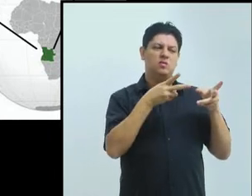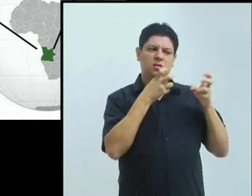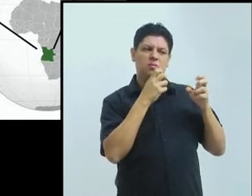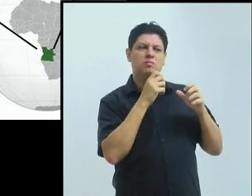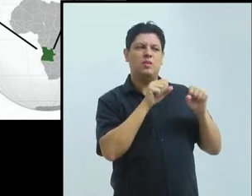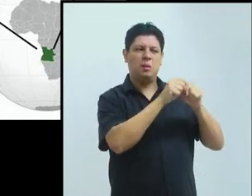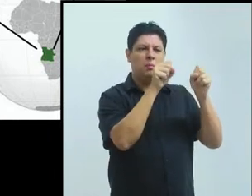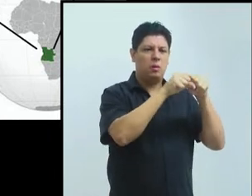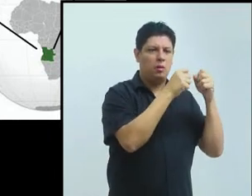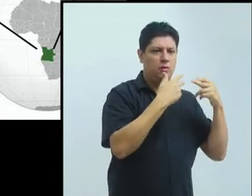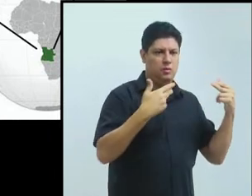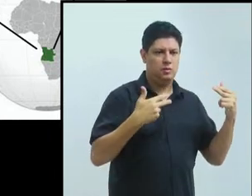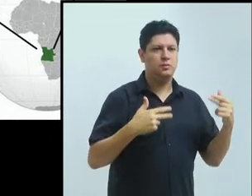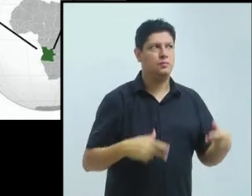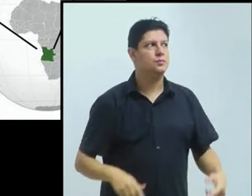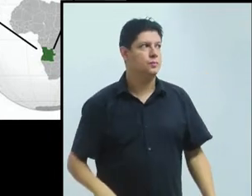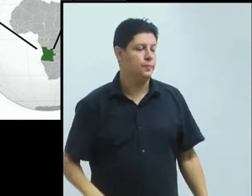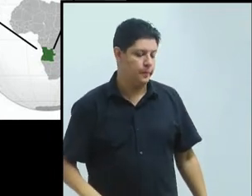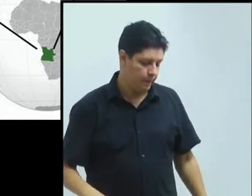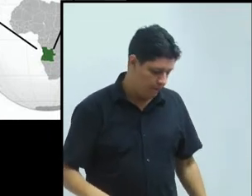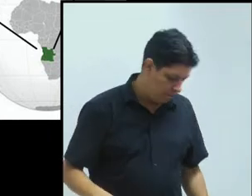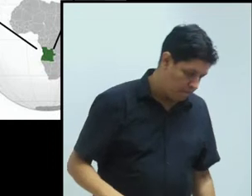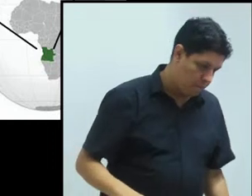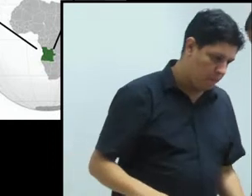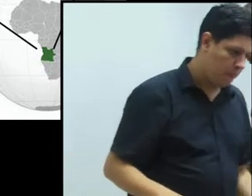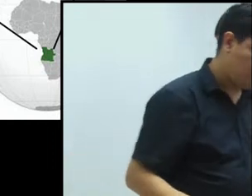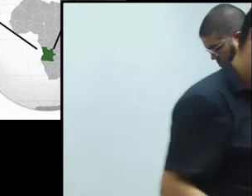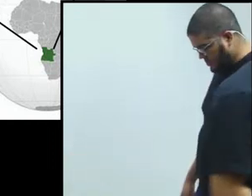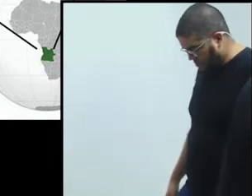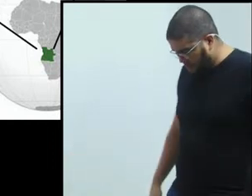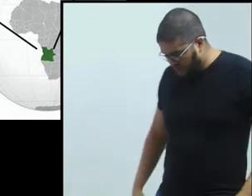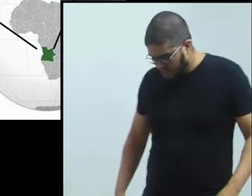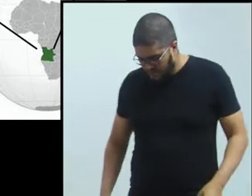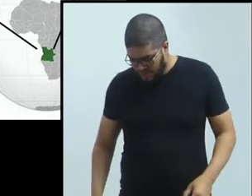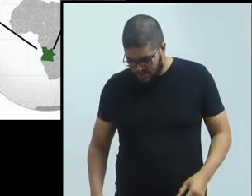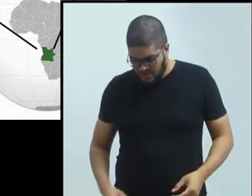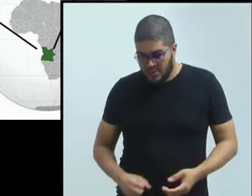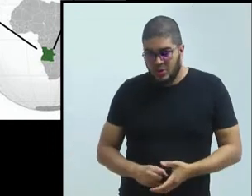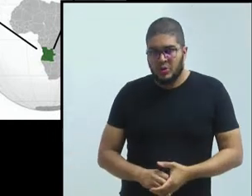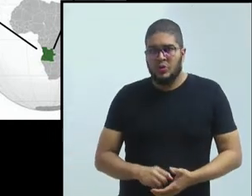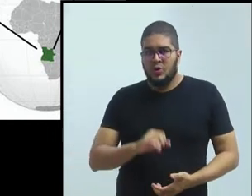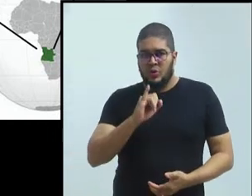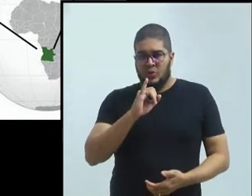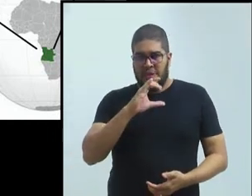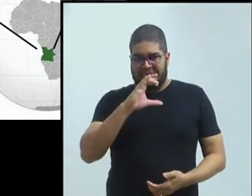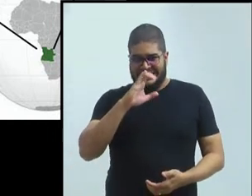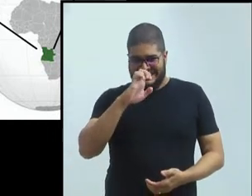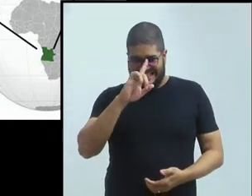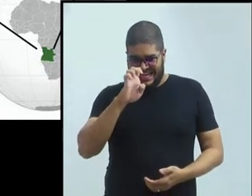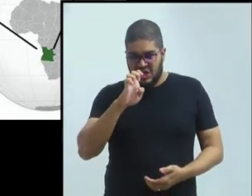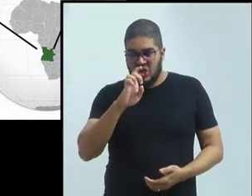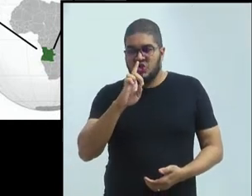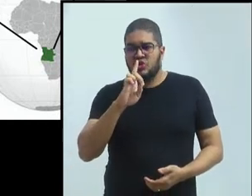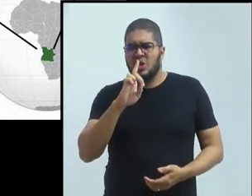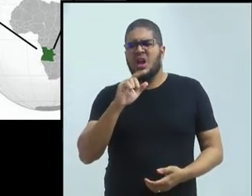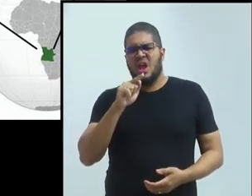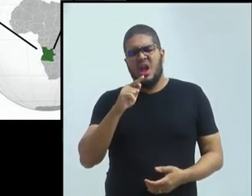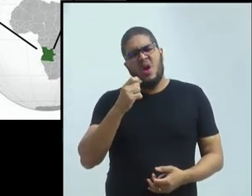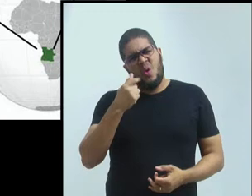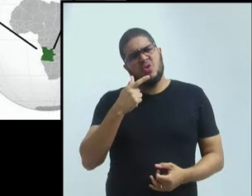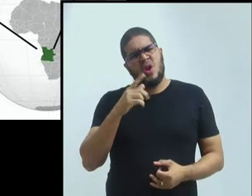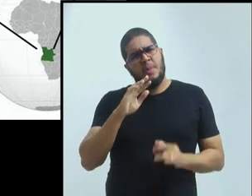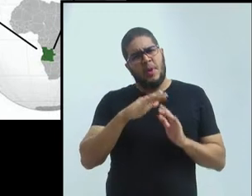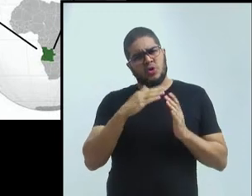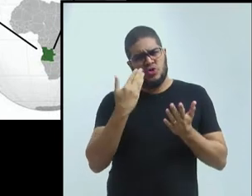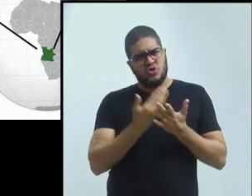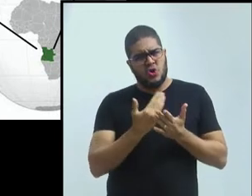O ICED, eu comparo com uma espécie de escola normal superior. Tem sete ou oito ICEDs